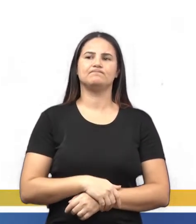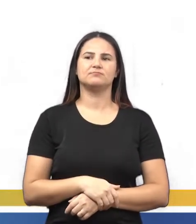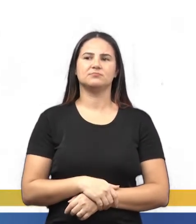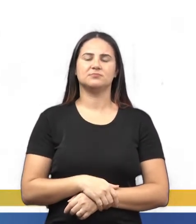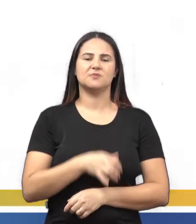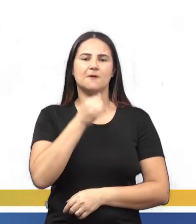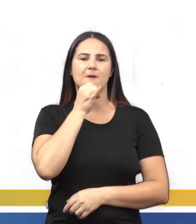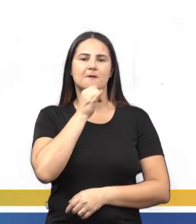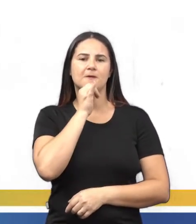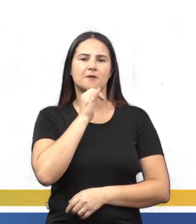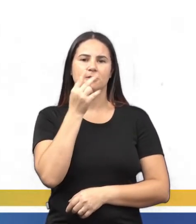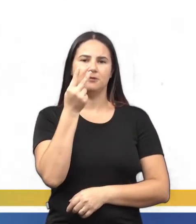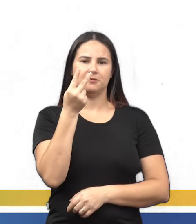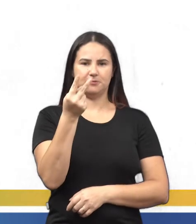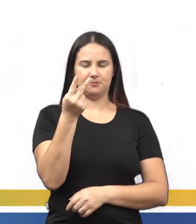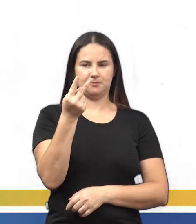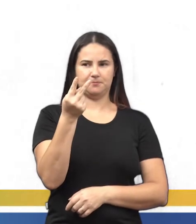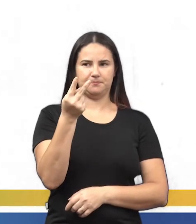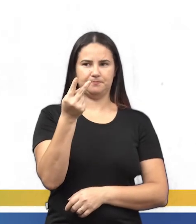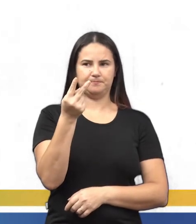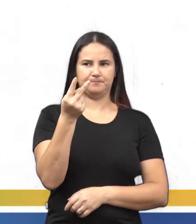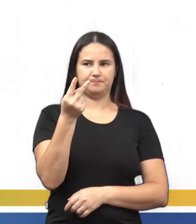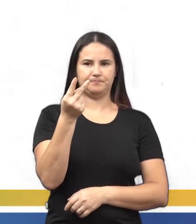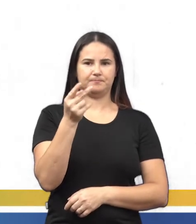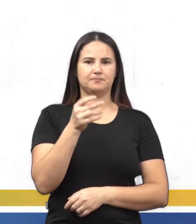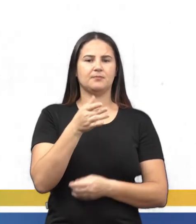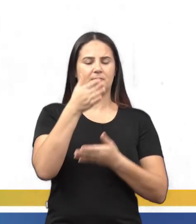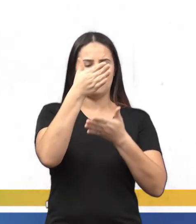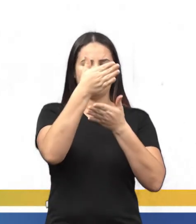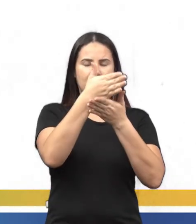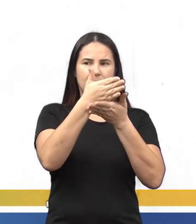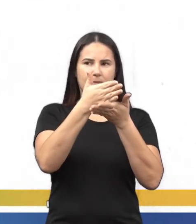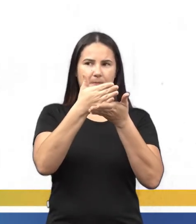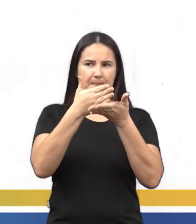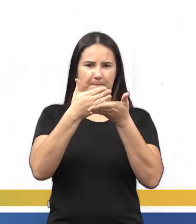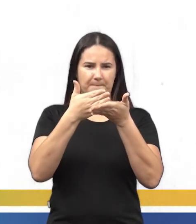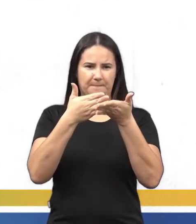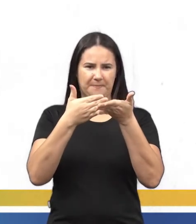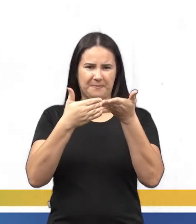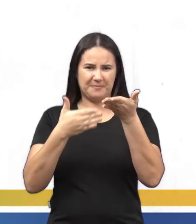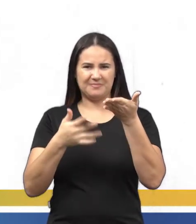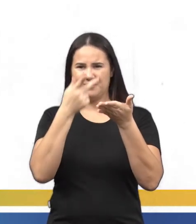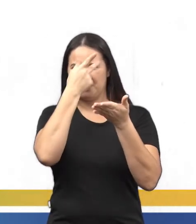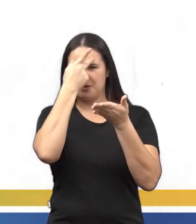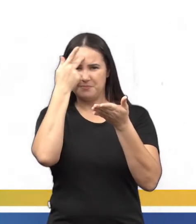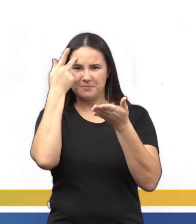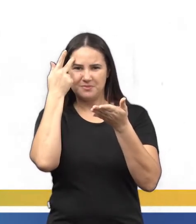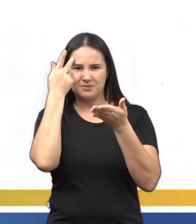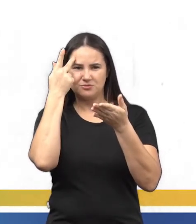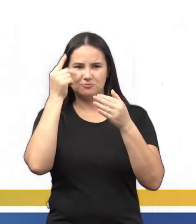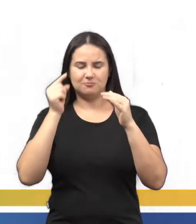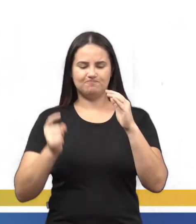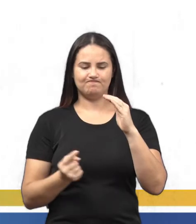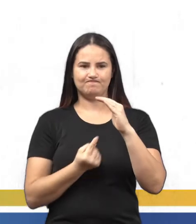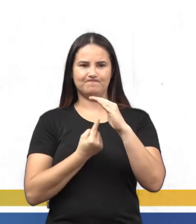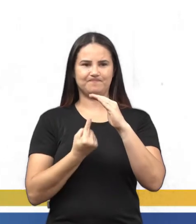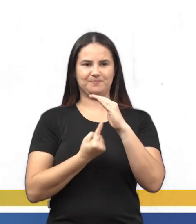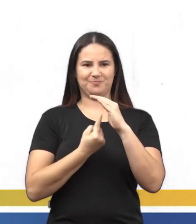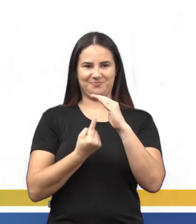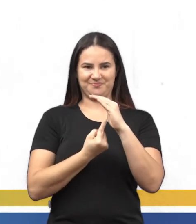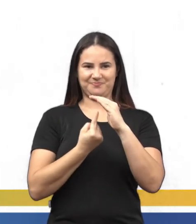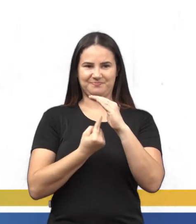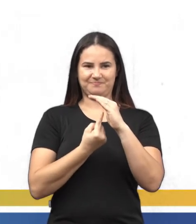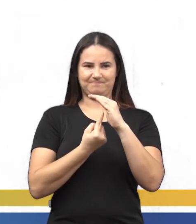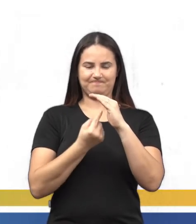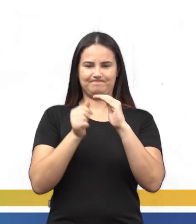exemplo 2. A gente vai ver outro exemplo, tá? A metade do número de pessoas que estão em isolamento social em